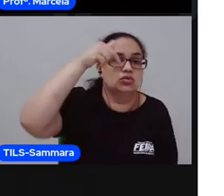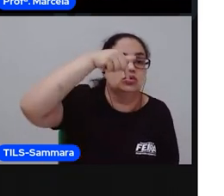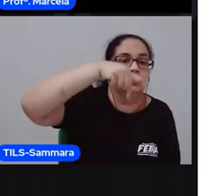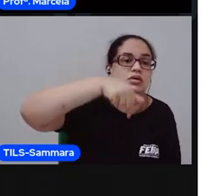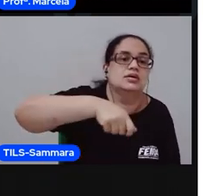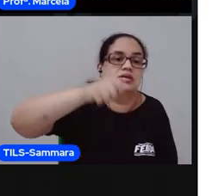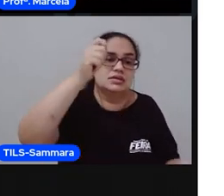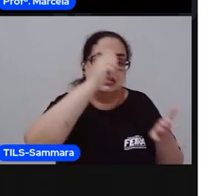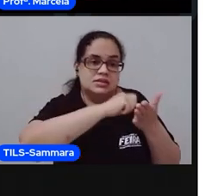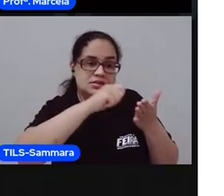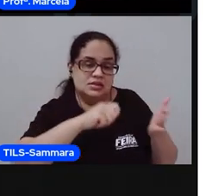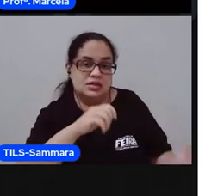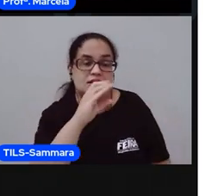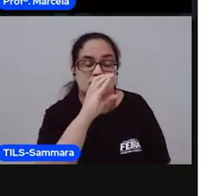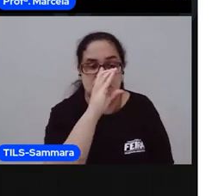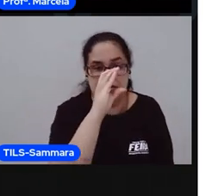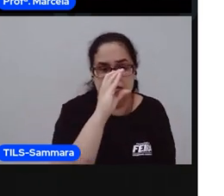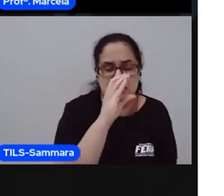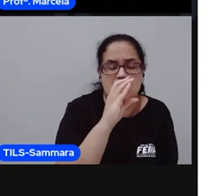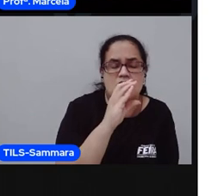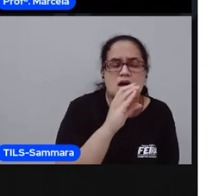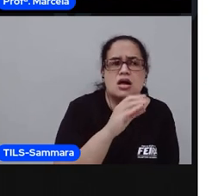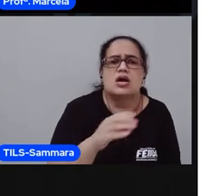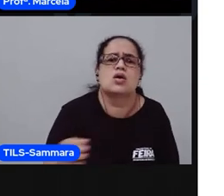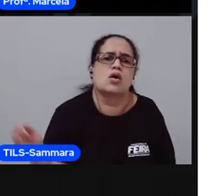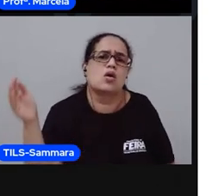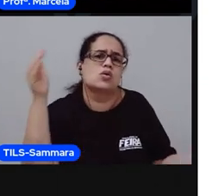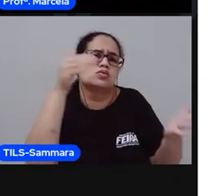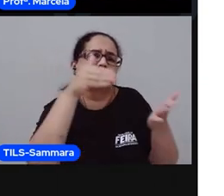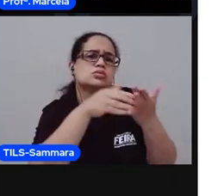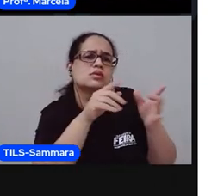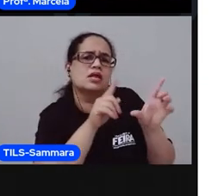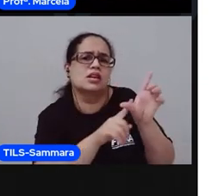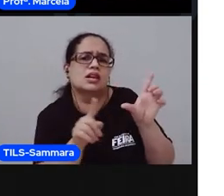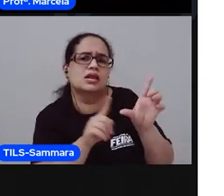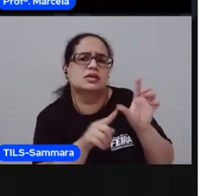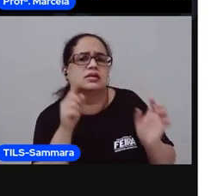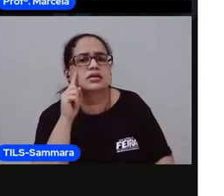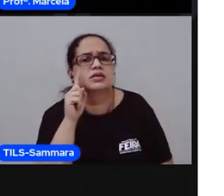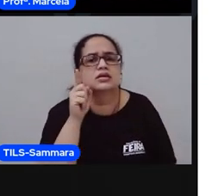escreve a letra C. E qual é a última letra que você está ouvindo?